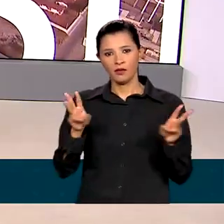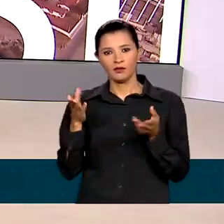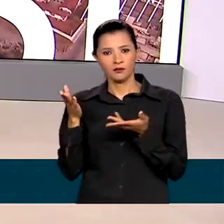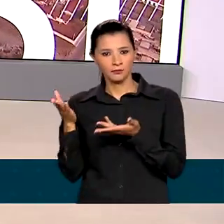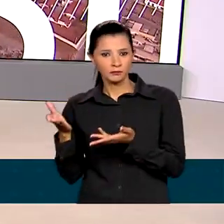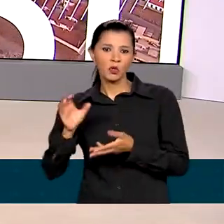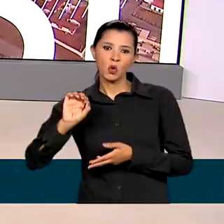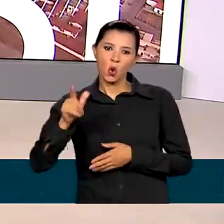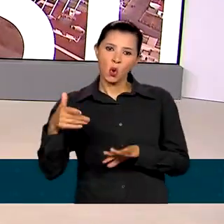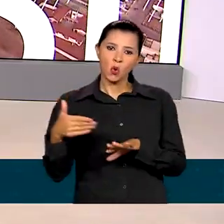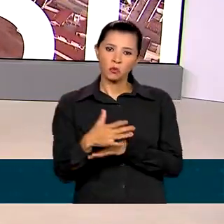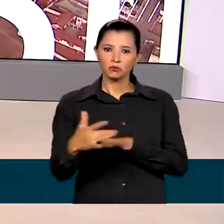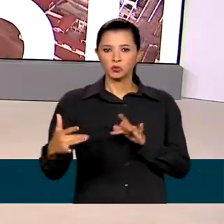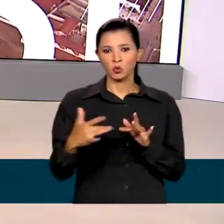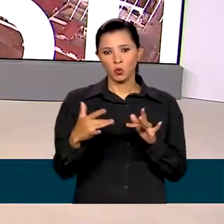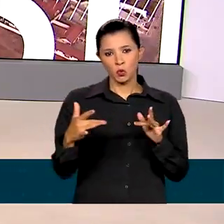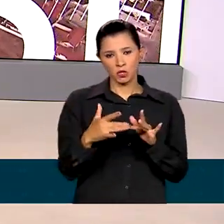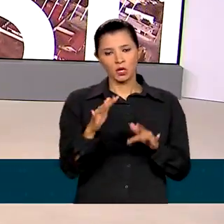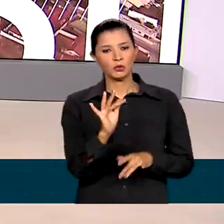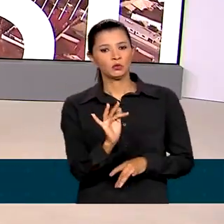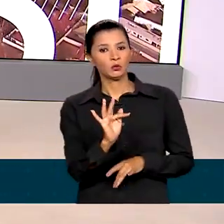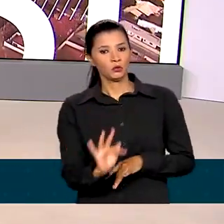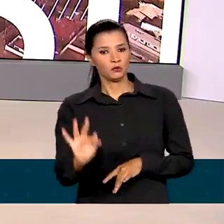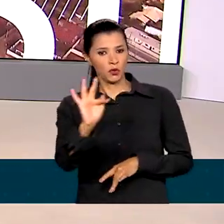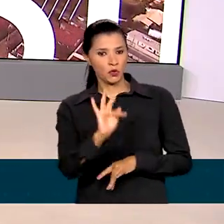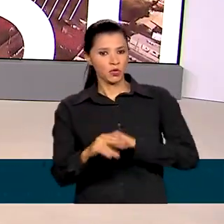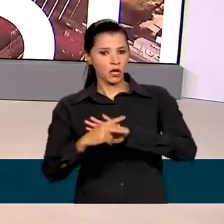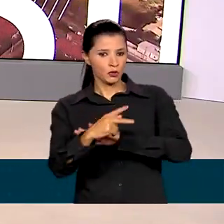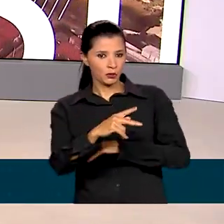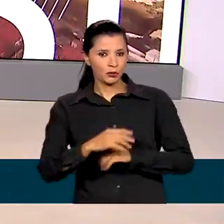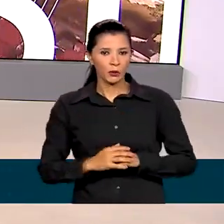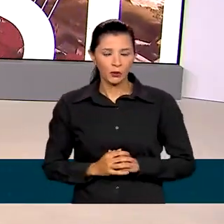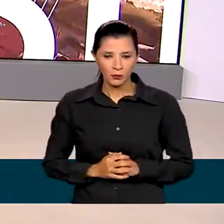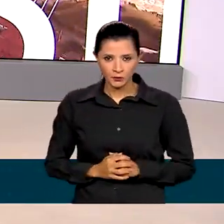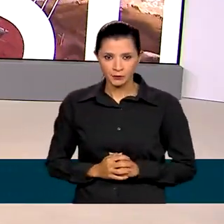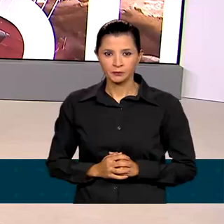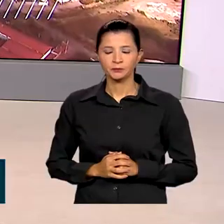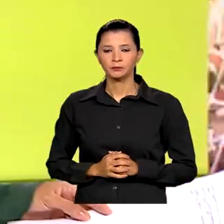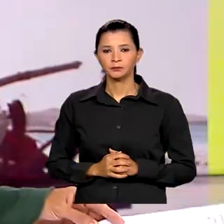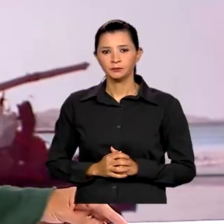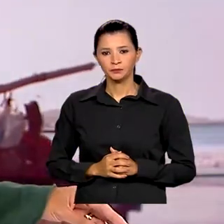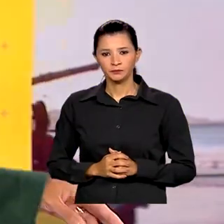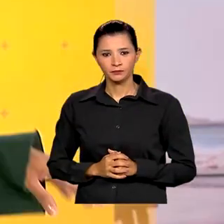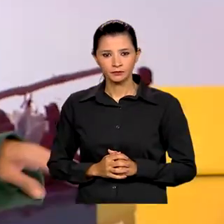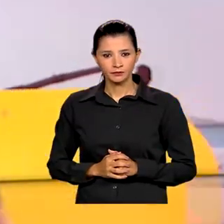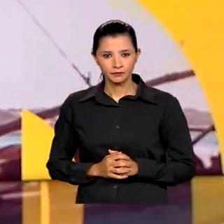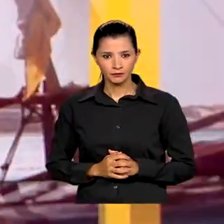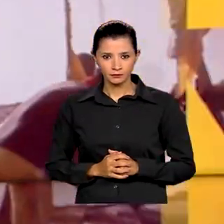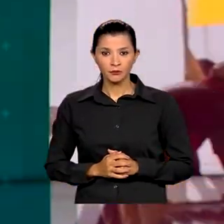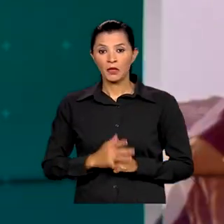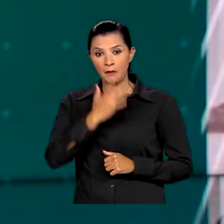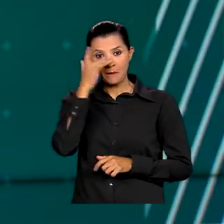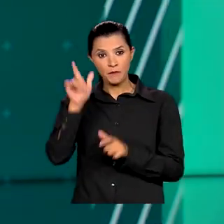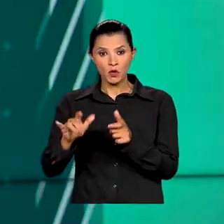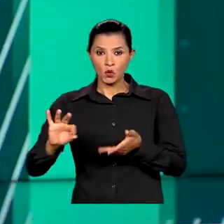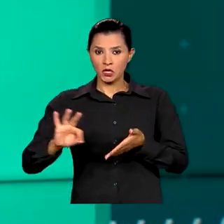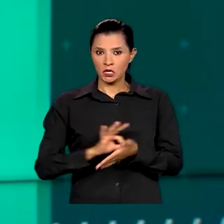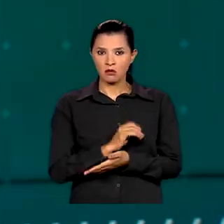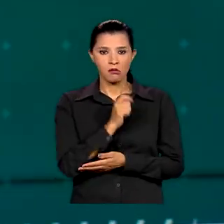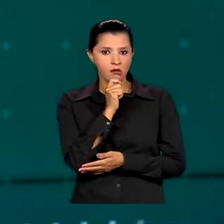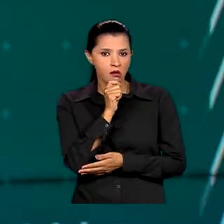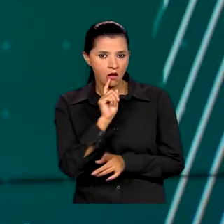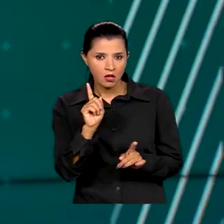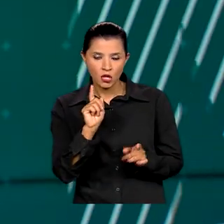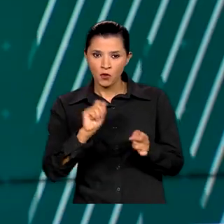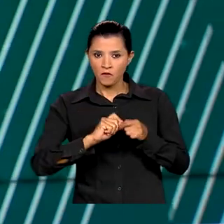único ou entrar em contato com as instituições de ensino superior participantes. Os inscritos que não realizaram